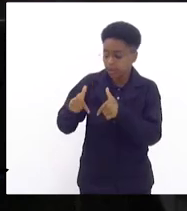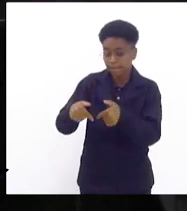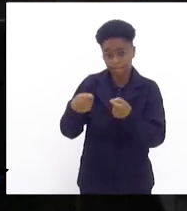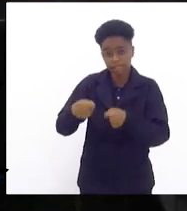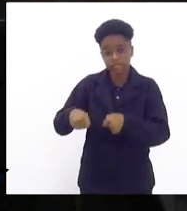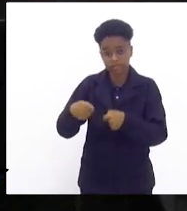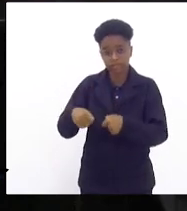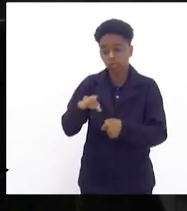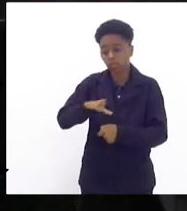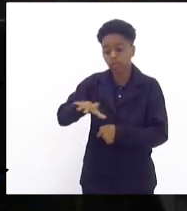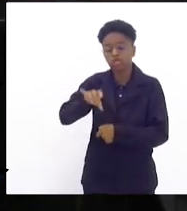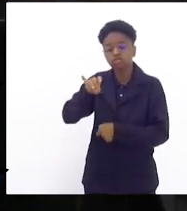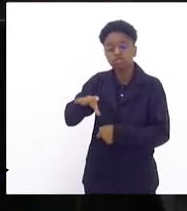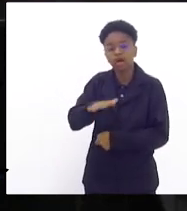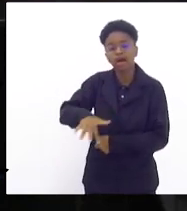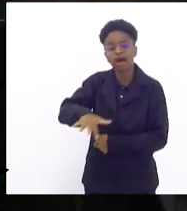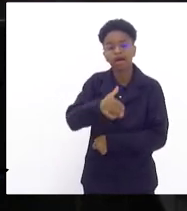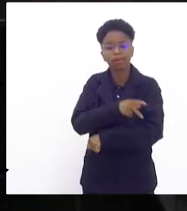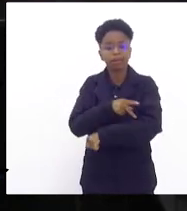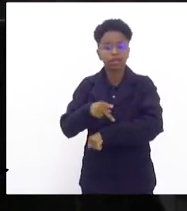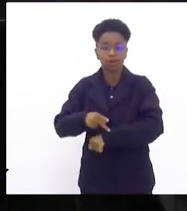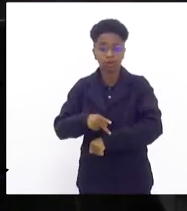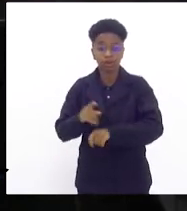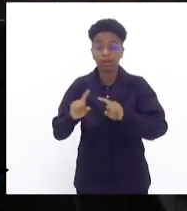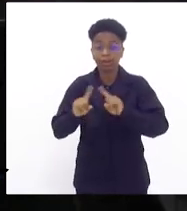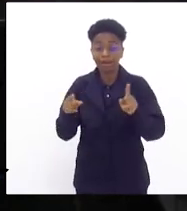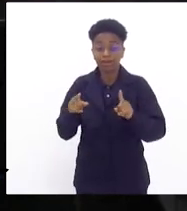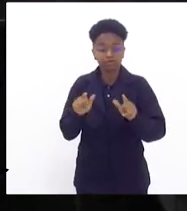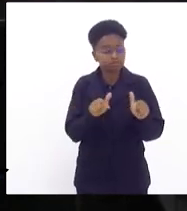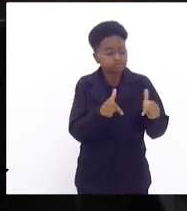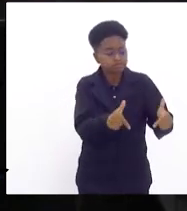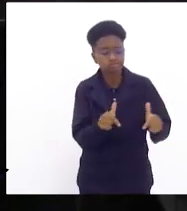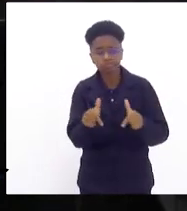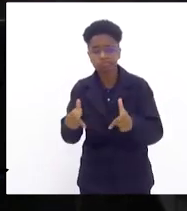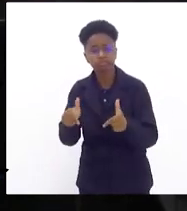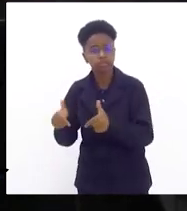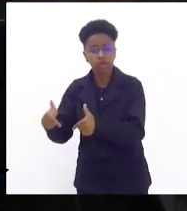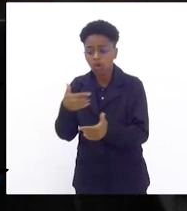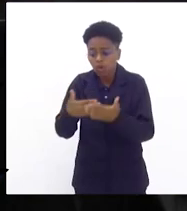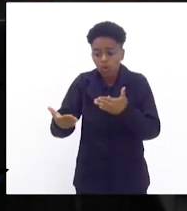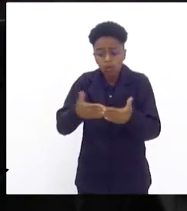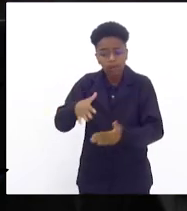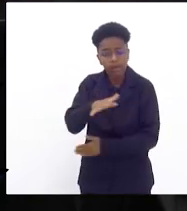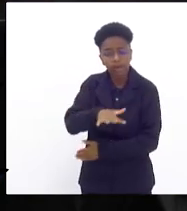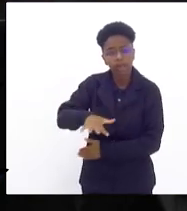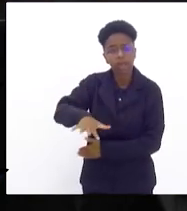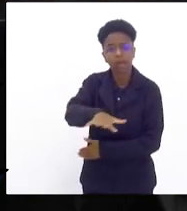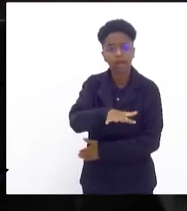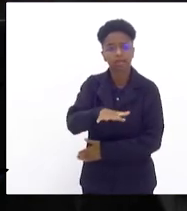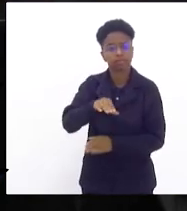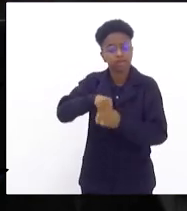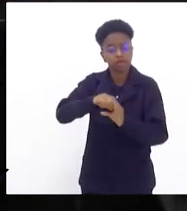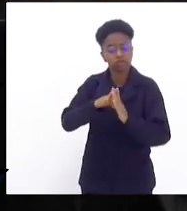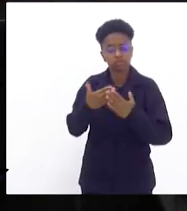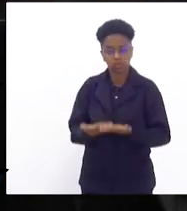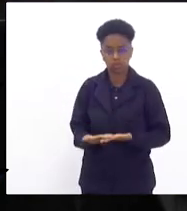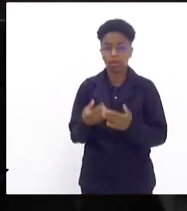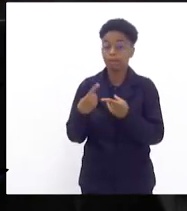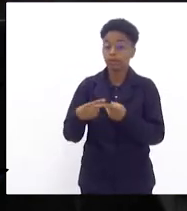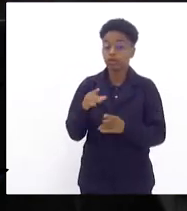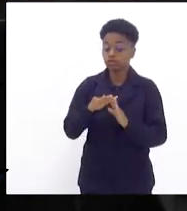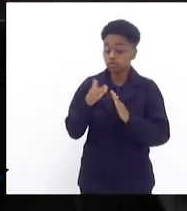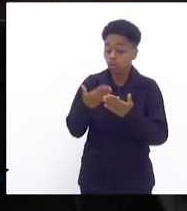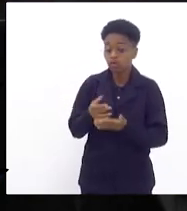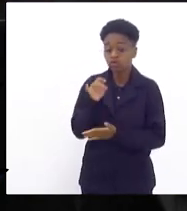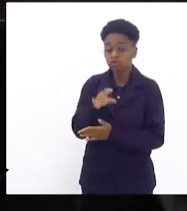só no processo pedagógico, mas em tudo aquilo que envolve um ambiente escolar. A escola só atinge a